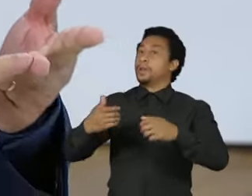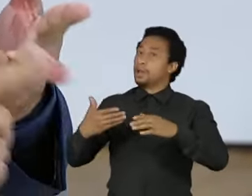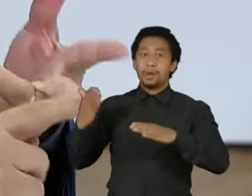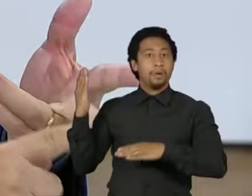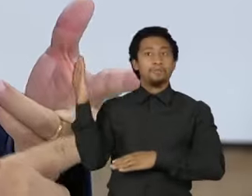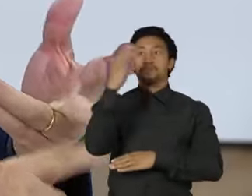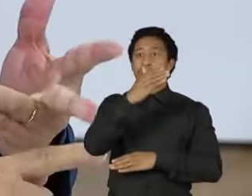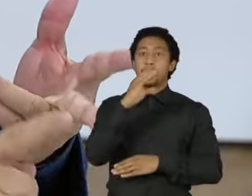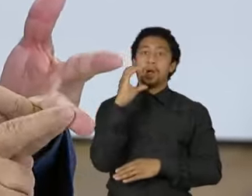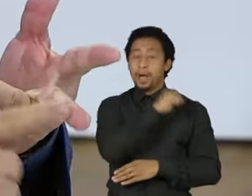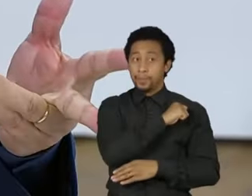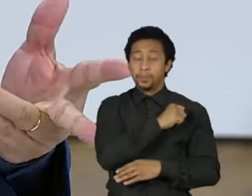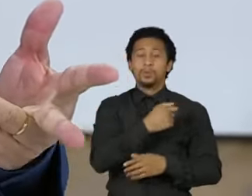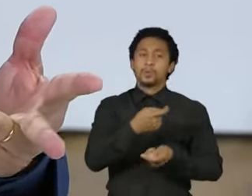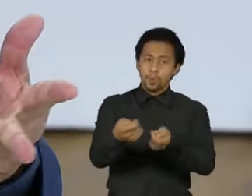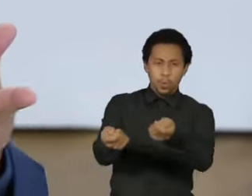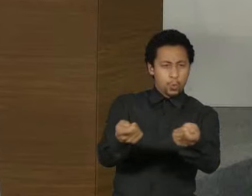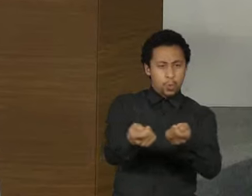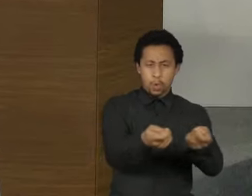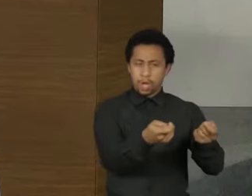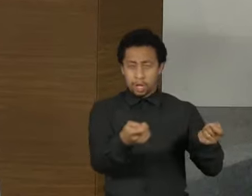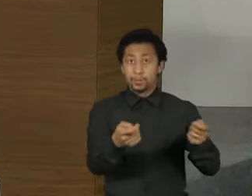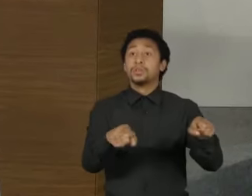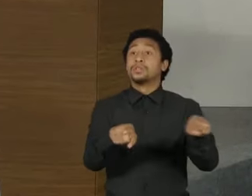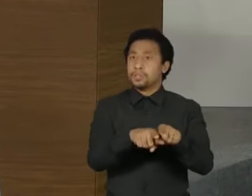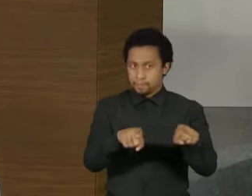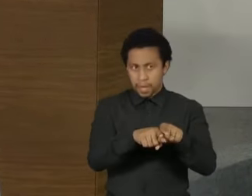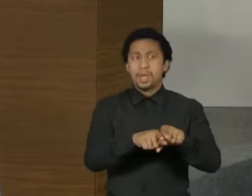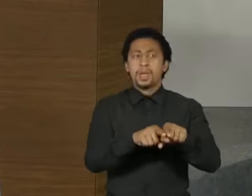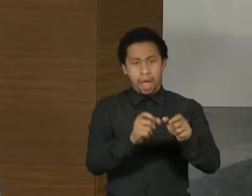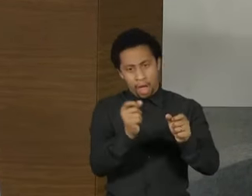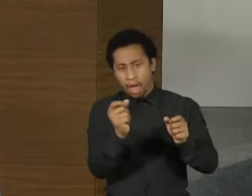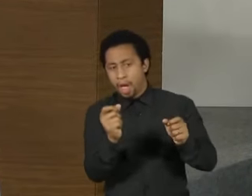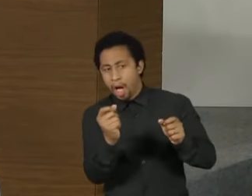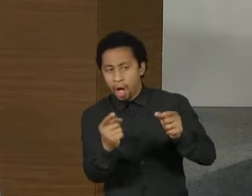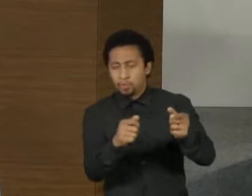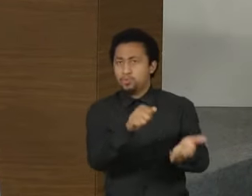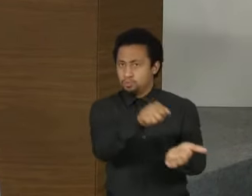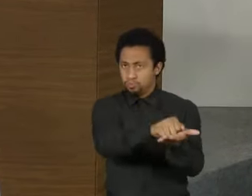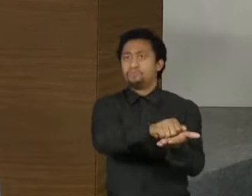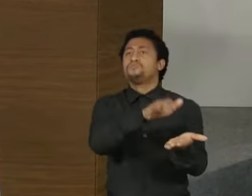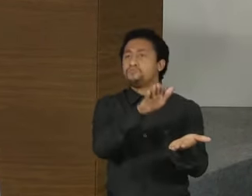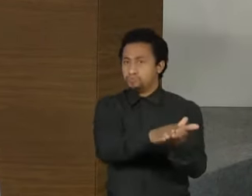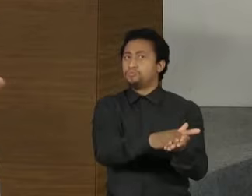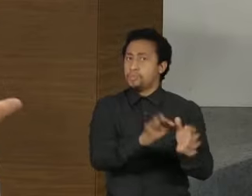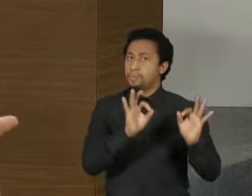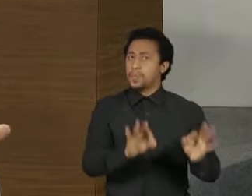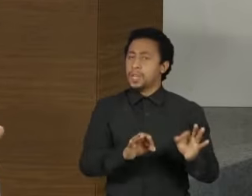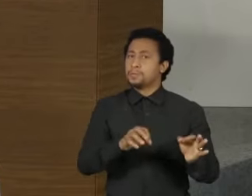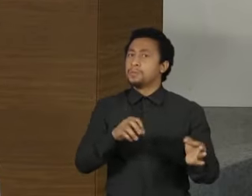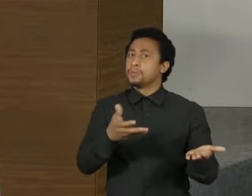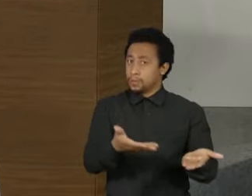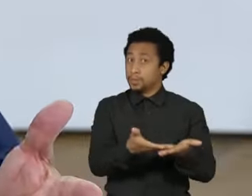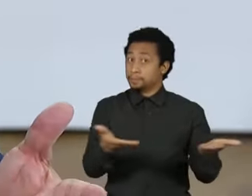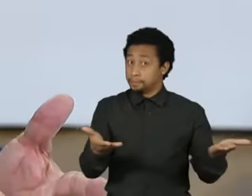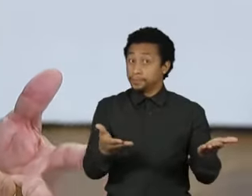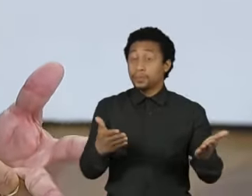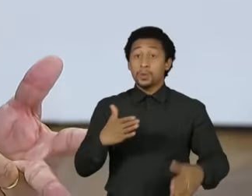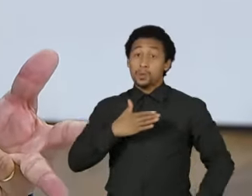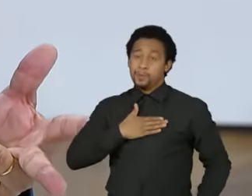controlamos, punimos. Importante dizer isso aqui, punimos. O meu sucessor depois amistiou,